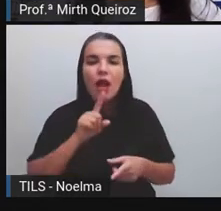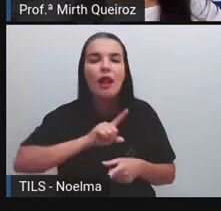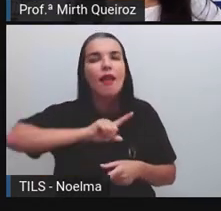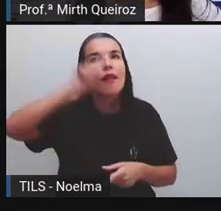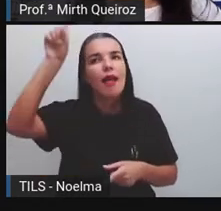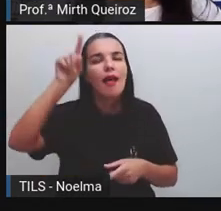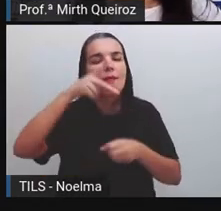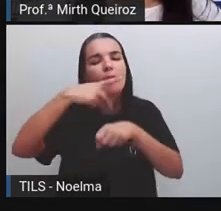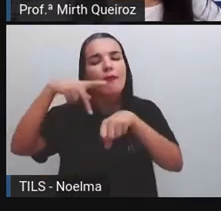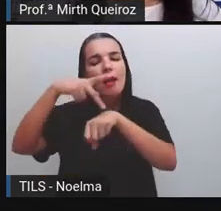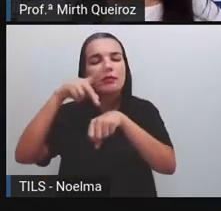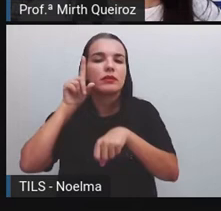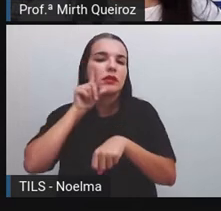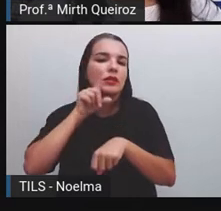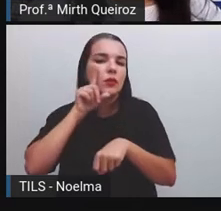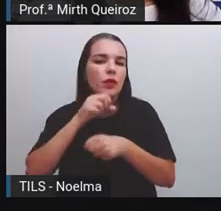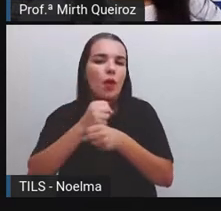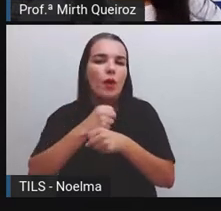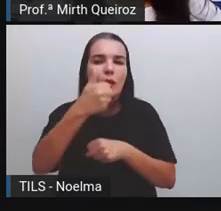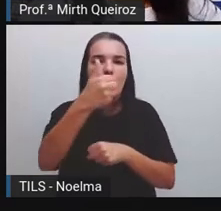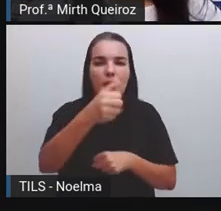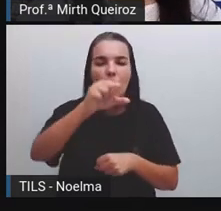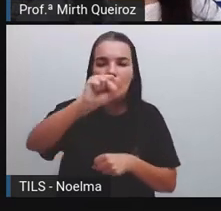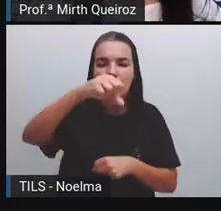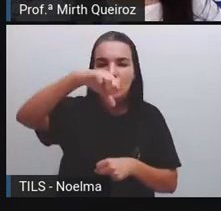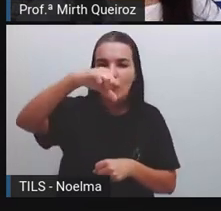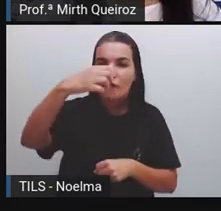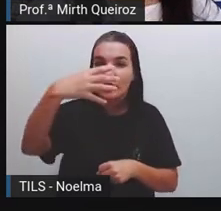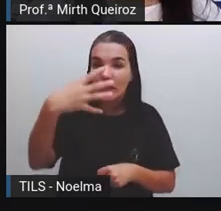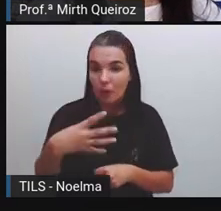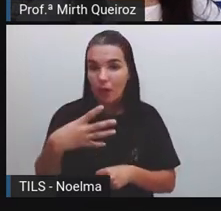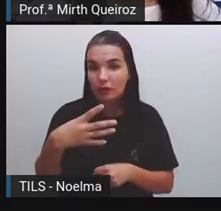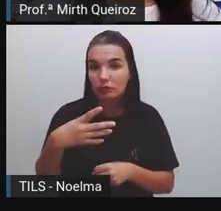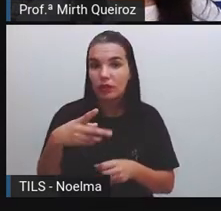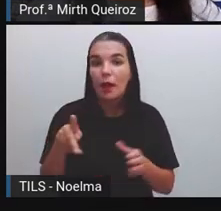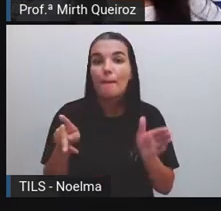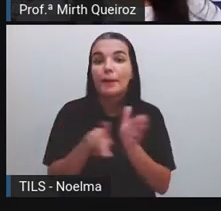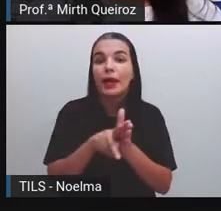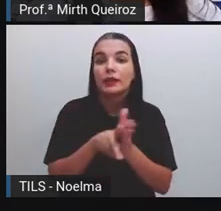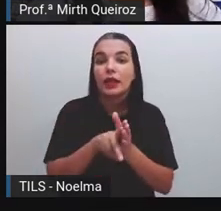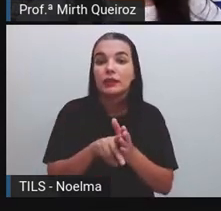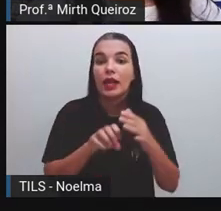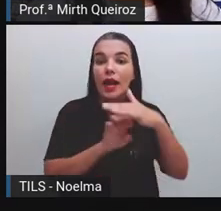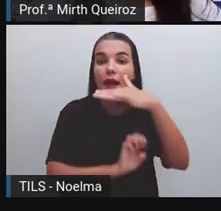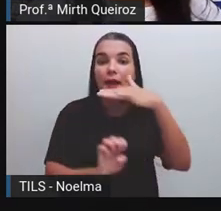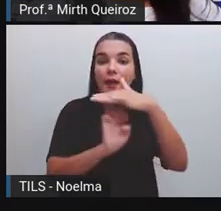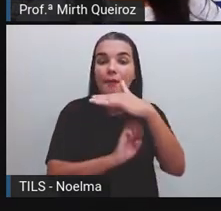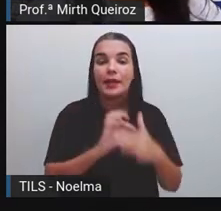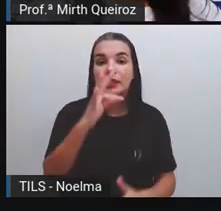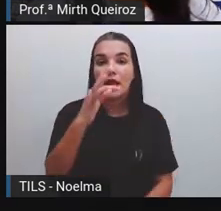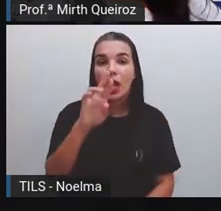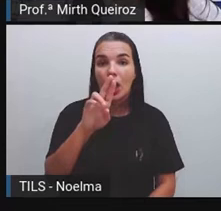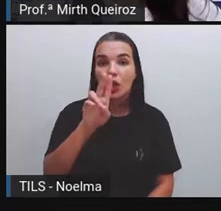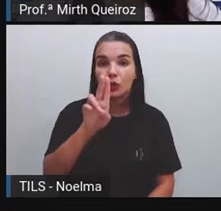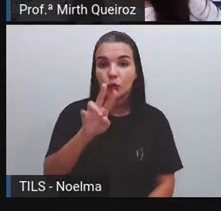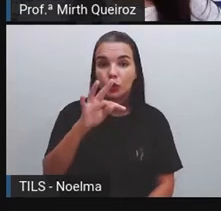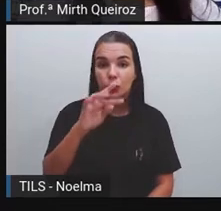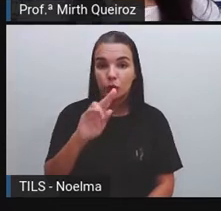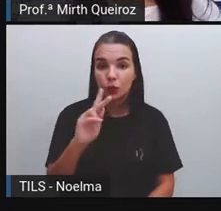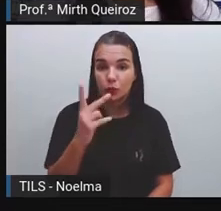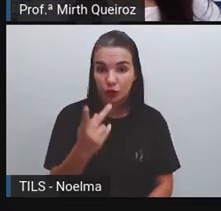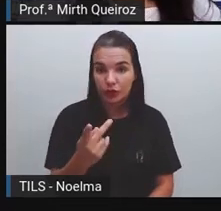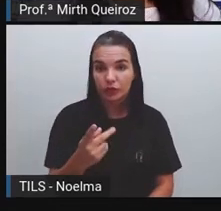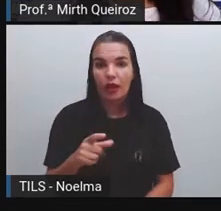1894, numa revista chamada Truth. A autoria é do americano Richard Othcote, né?